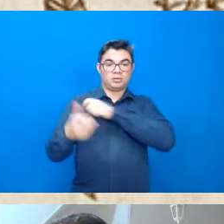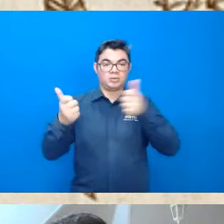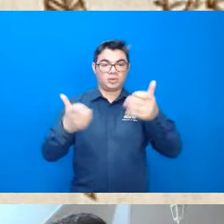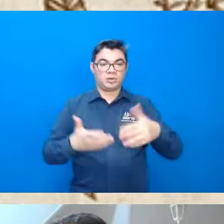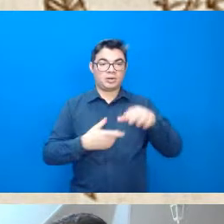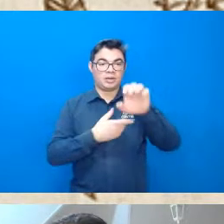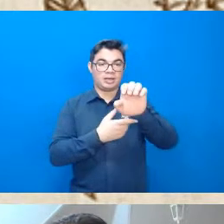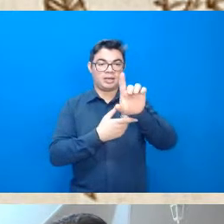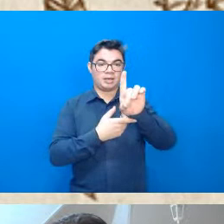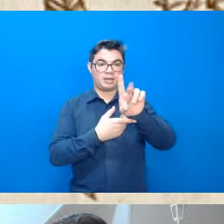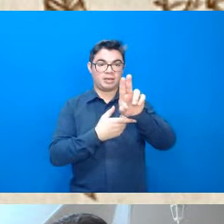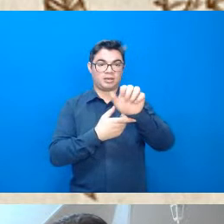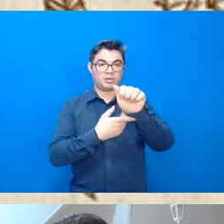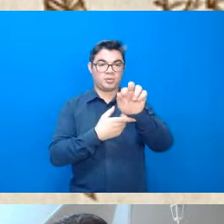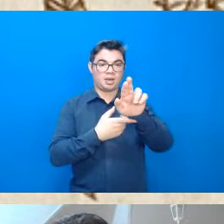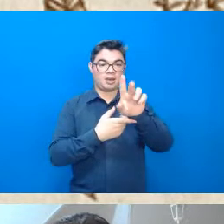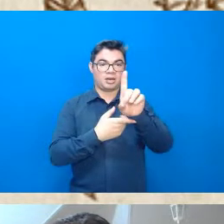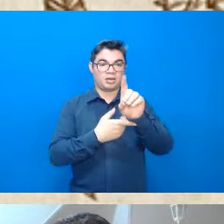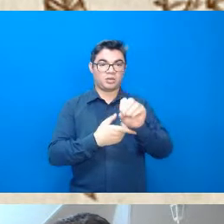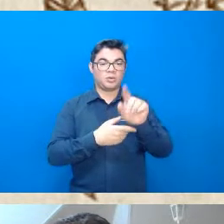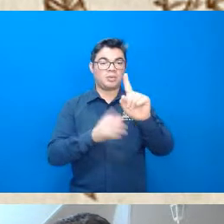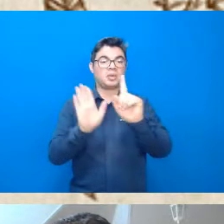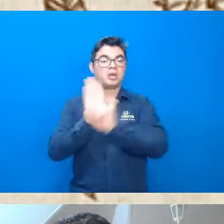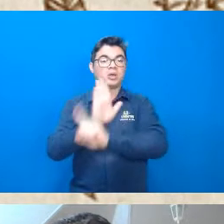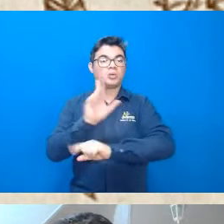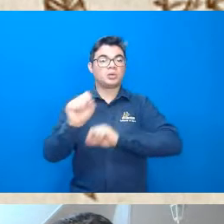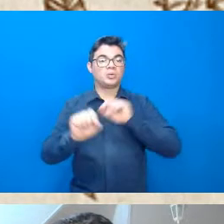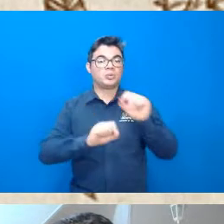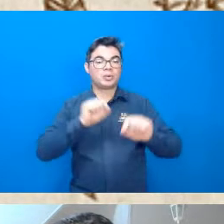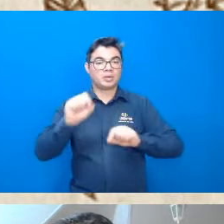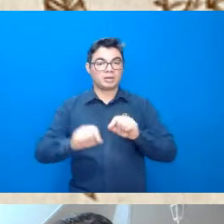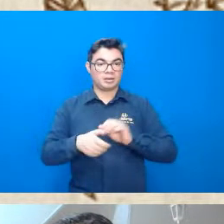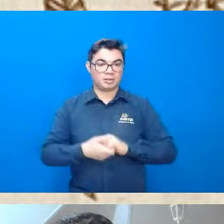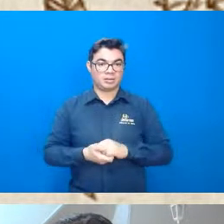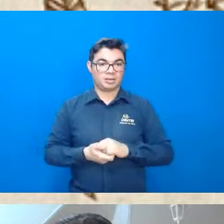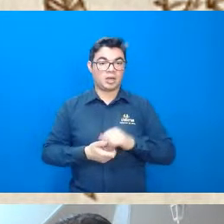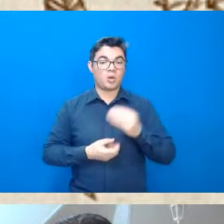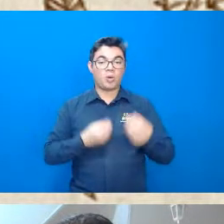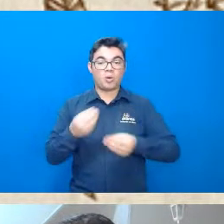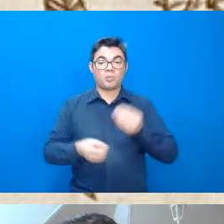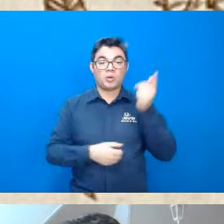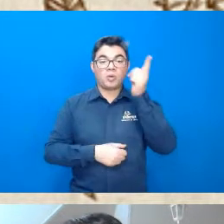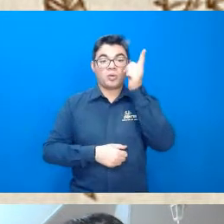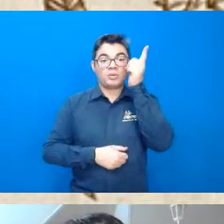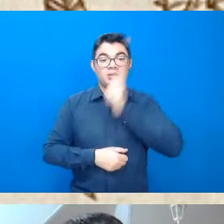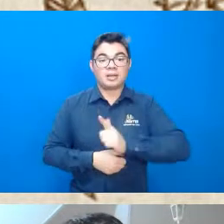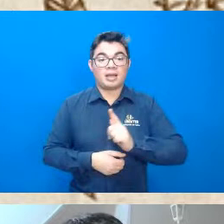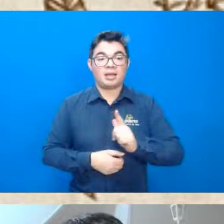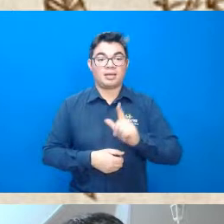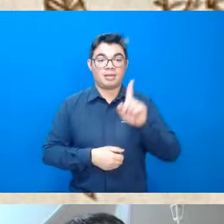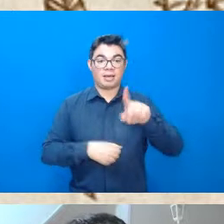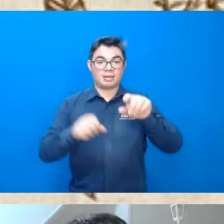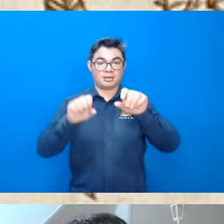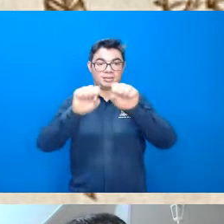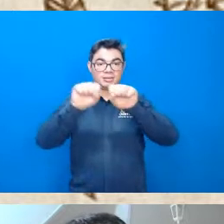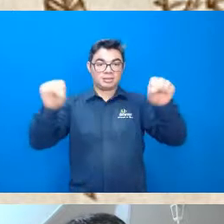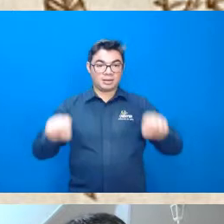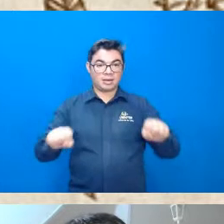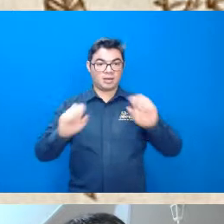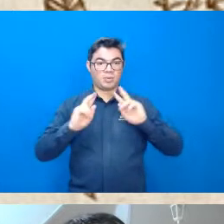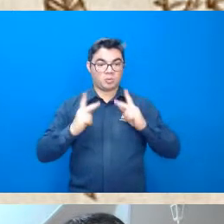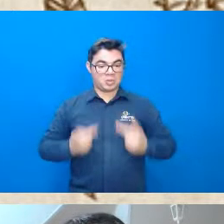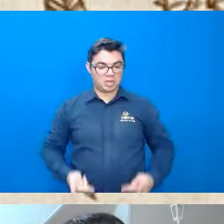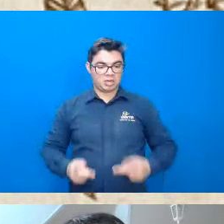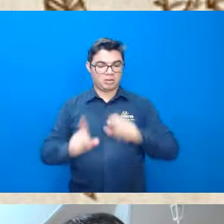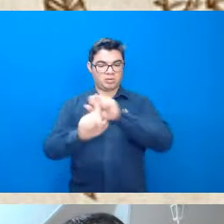Eduardo ele questiona como que a gente consegue então como sistema humano como sociedade